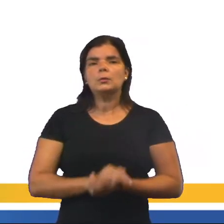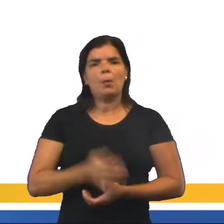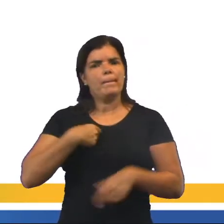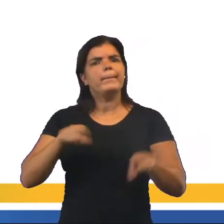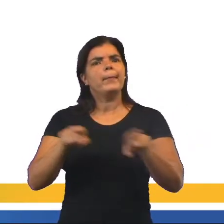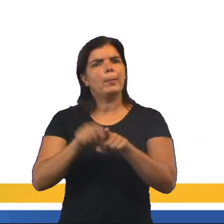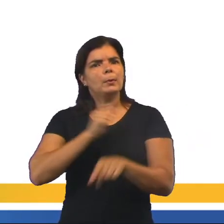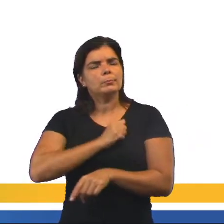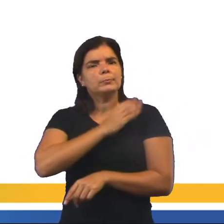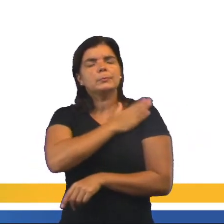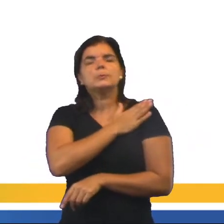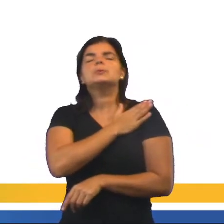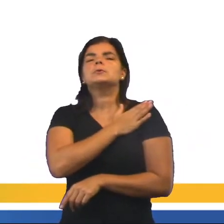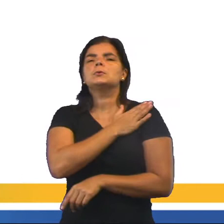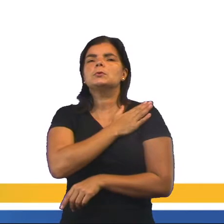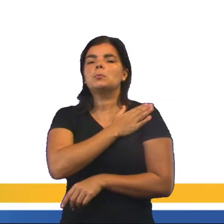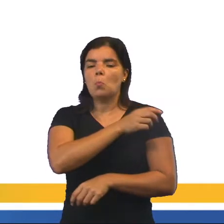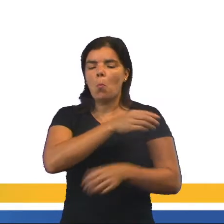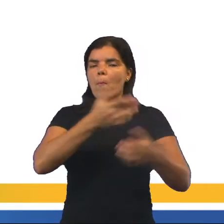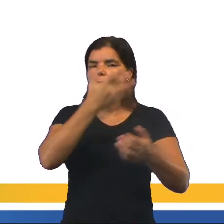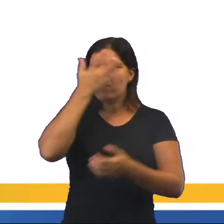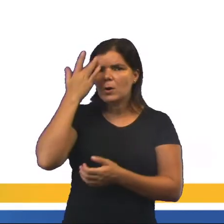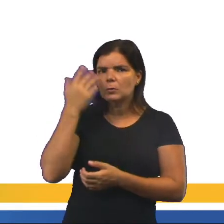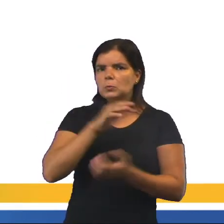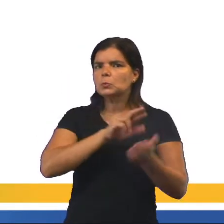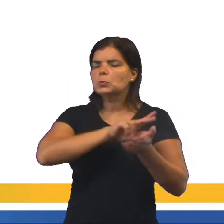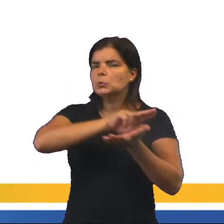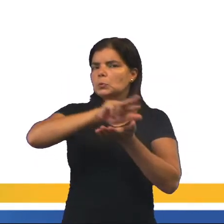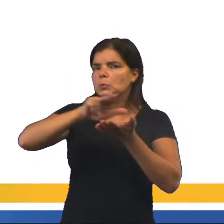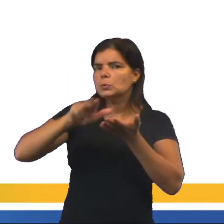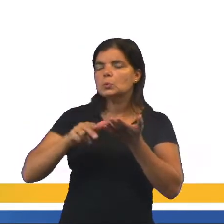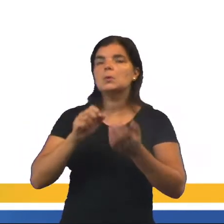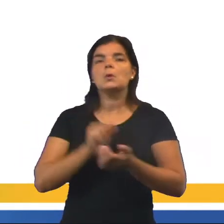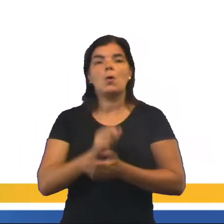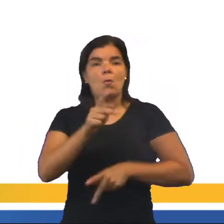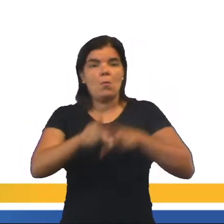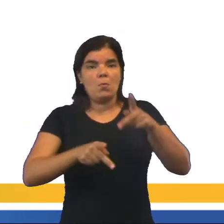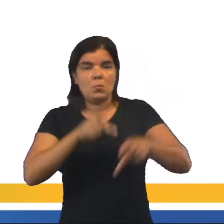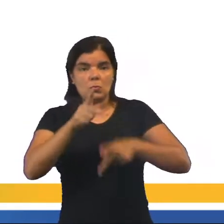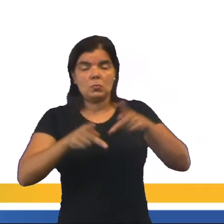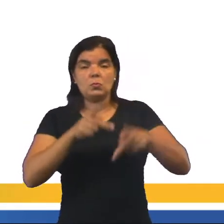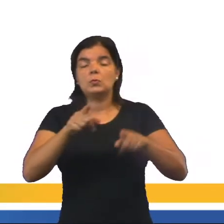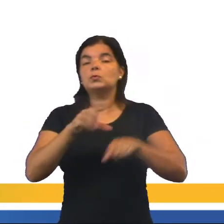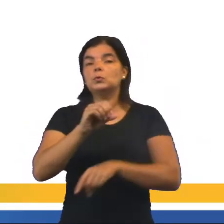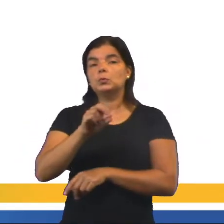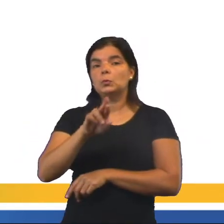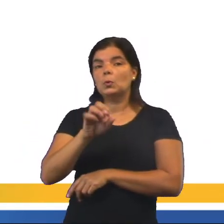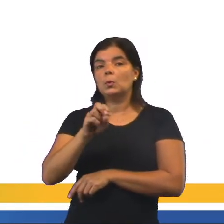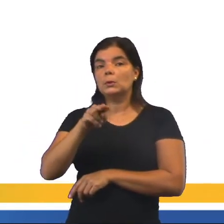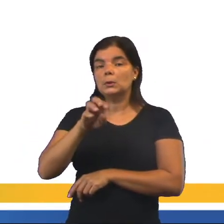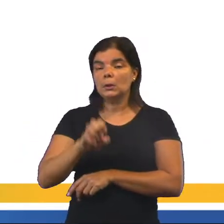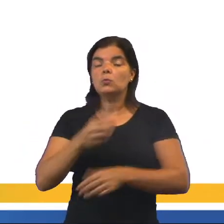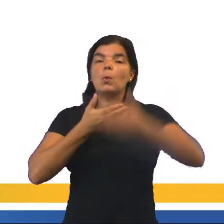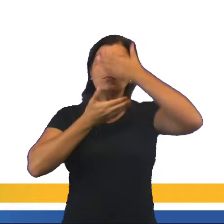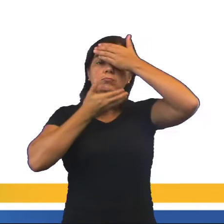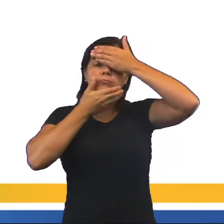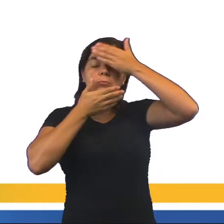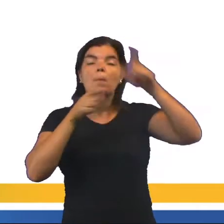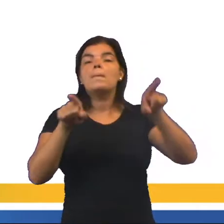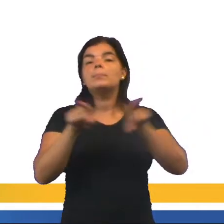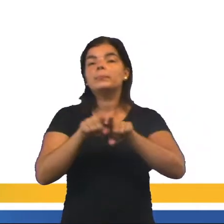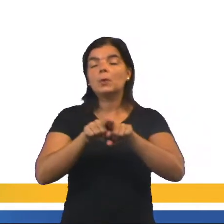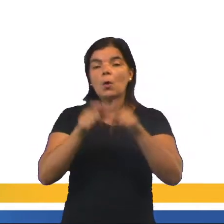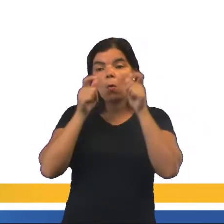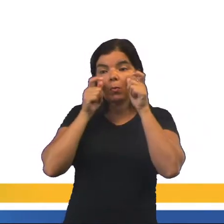militares. Essas expedições militares eram dos povos do Oriente e, mais tarde, pelos árabes, porque